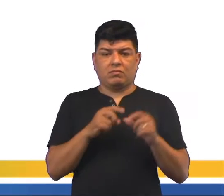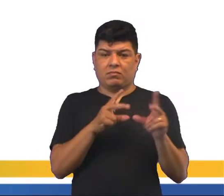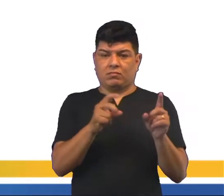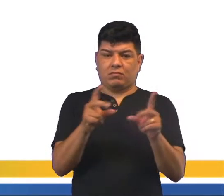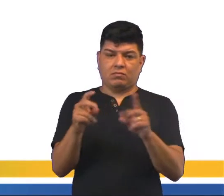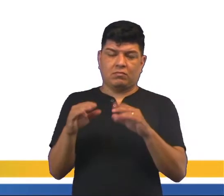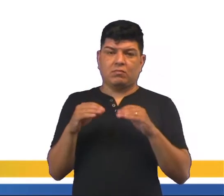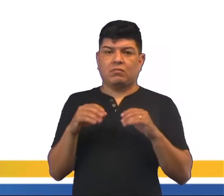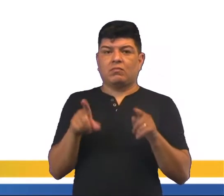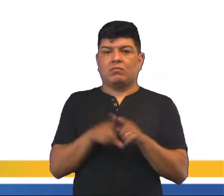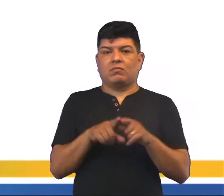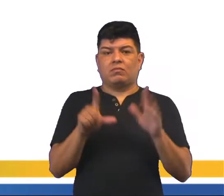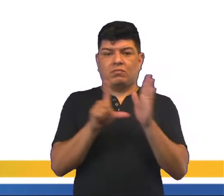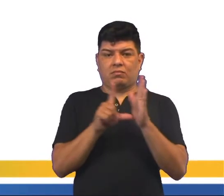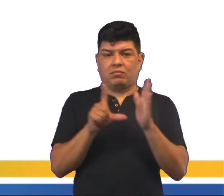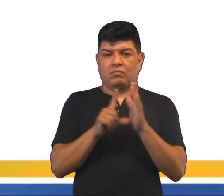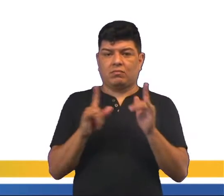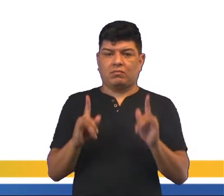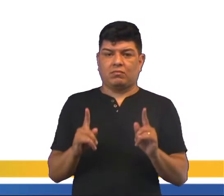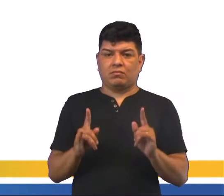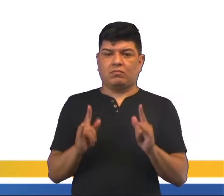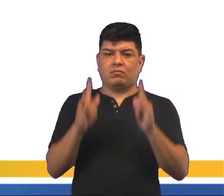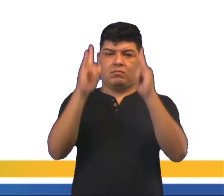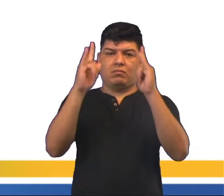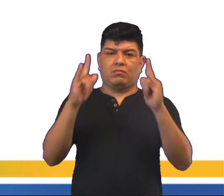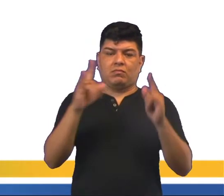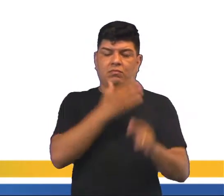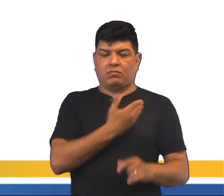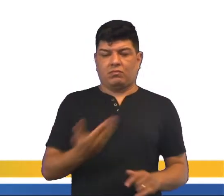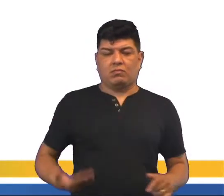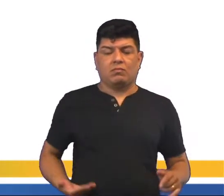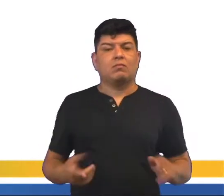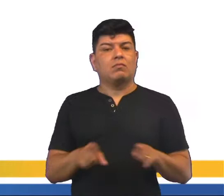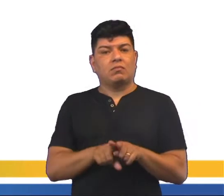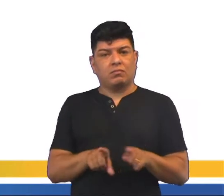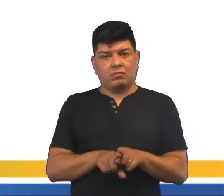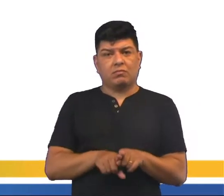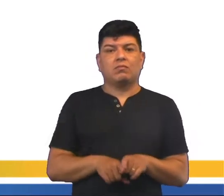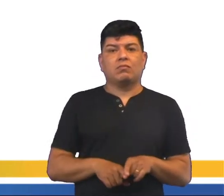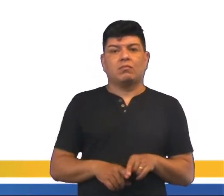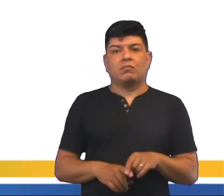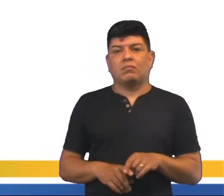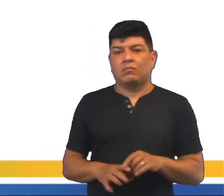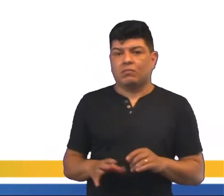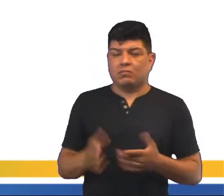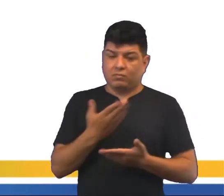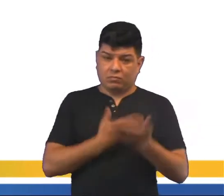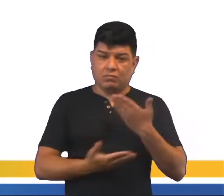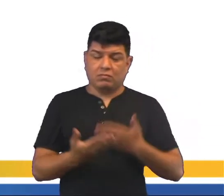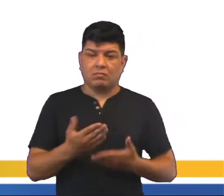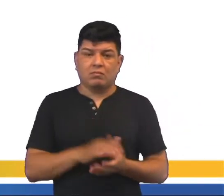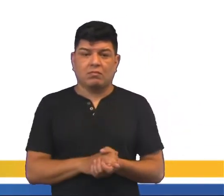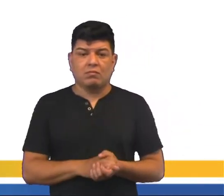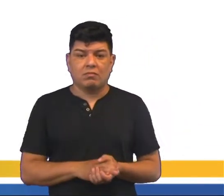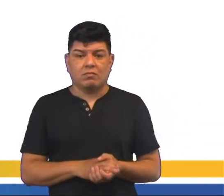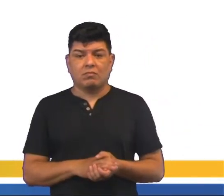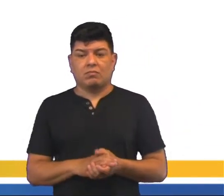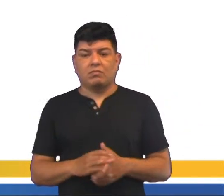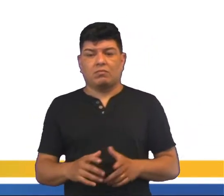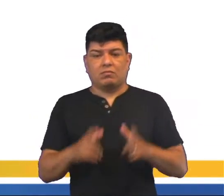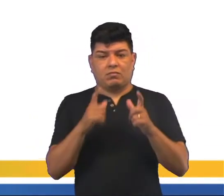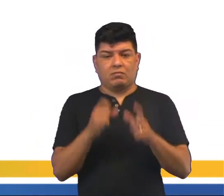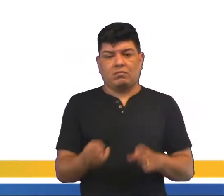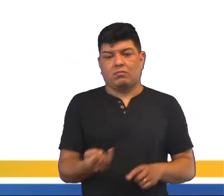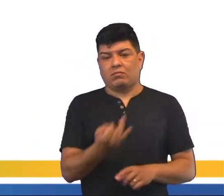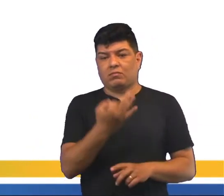comercial, tem lojas, tem prédios do governo, órgãos do governo, então foi separada dessa forma. Bairros que abrigam